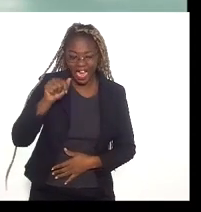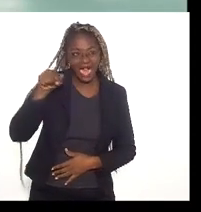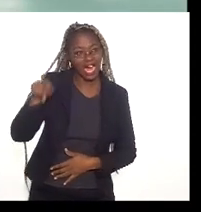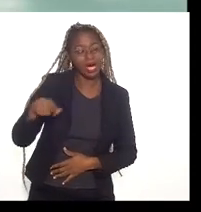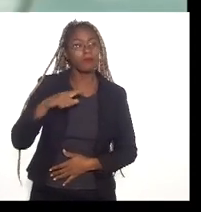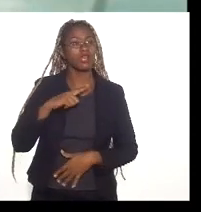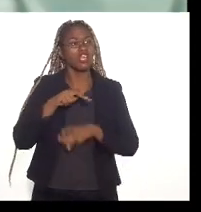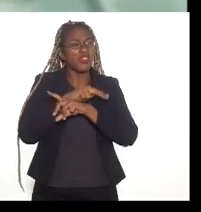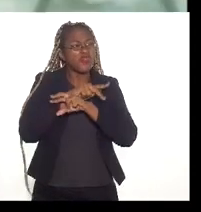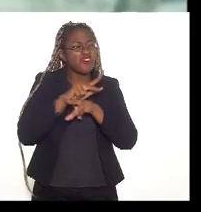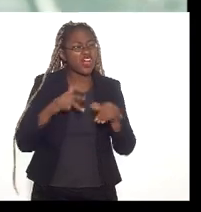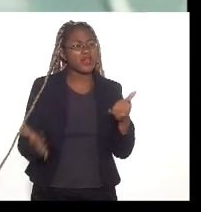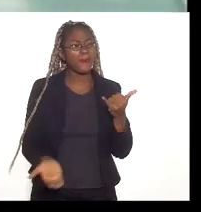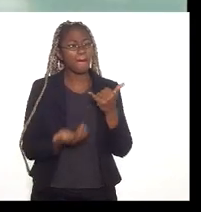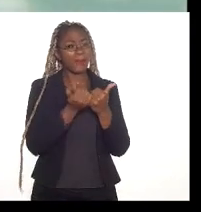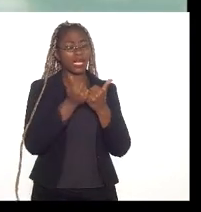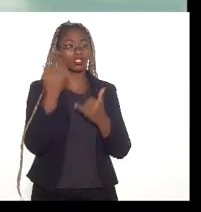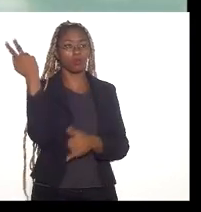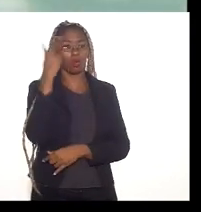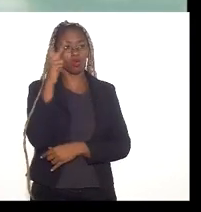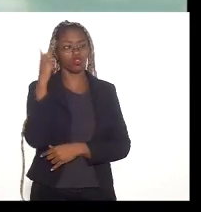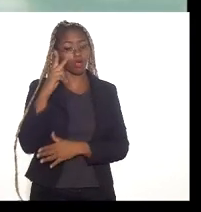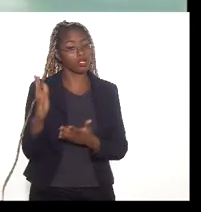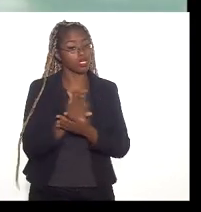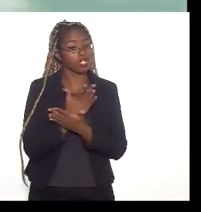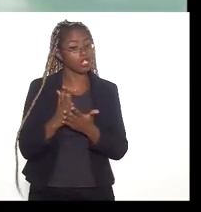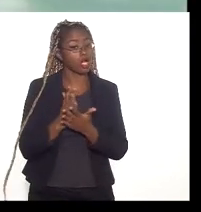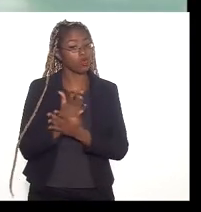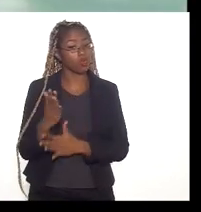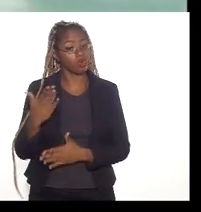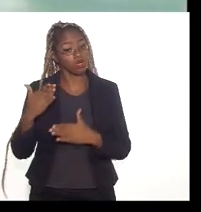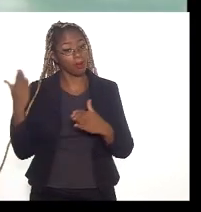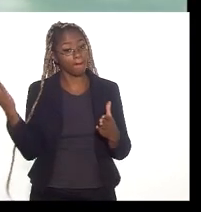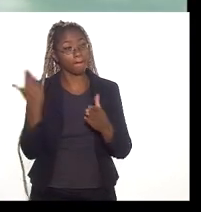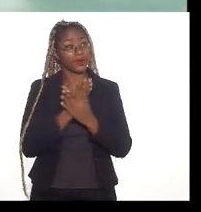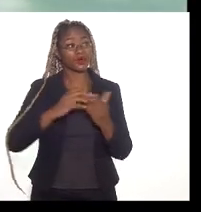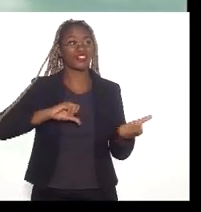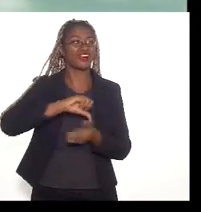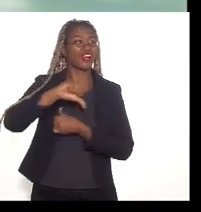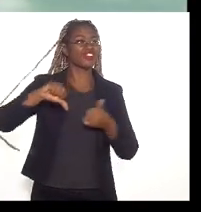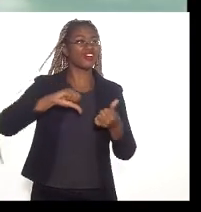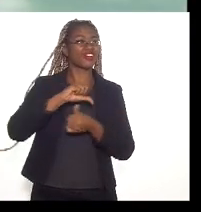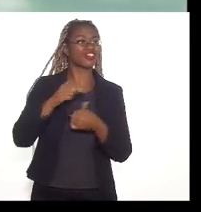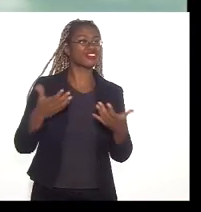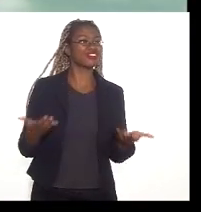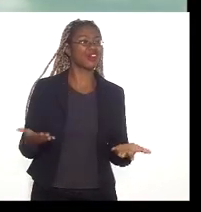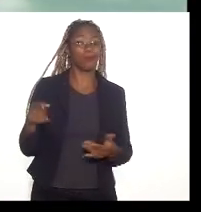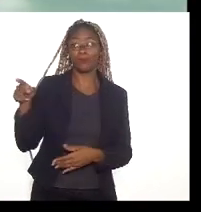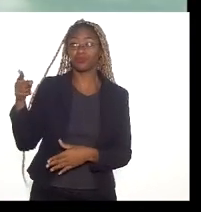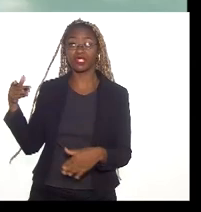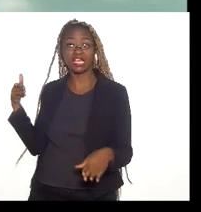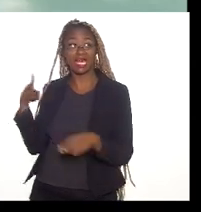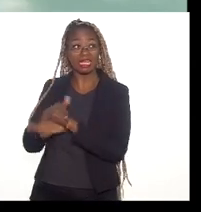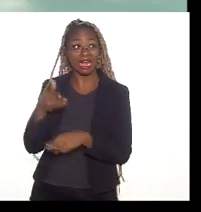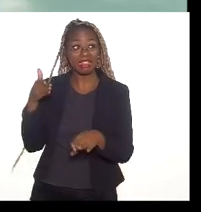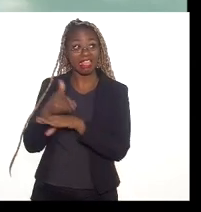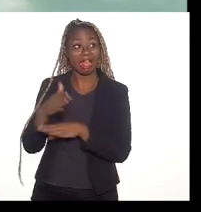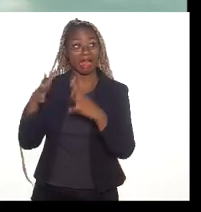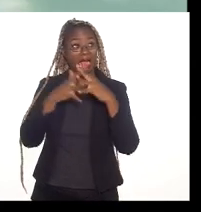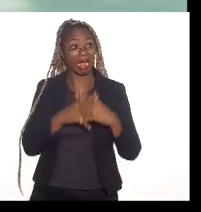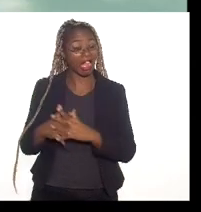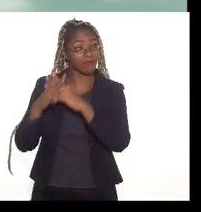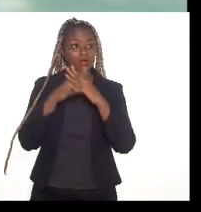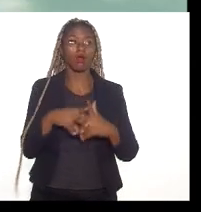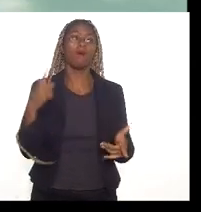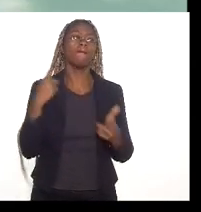uma série de patrimônios históricos, alguns deles em processo de restauração. E com a entrada desses caminhões, a gente tem